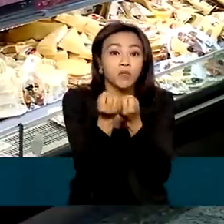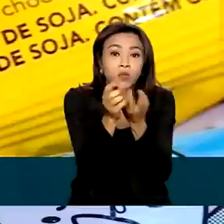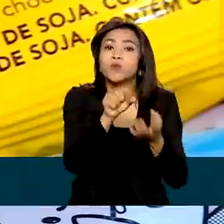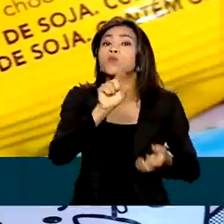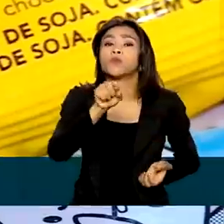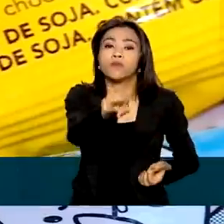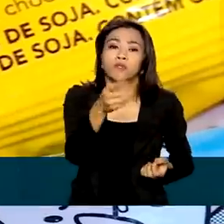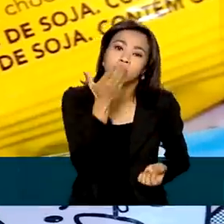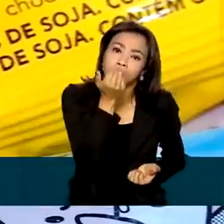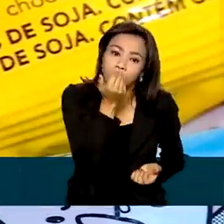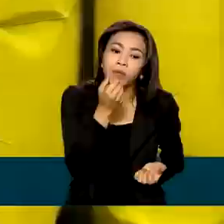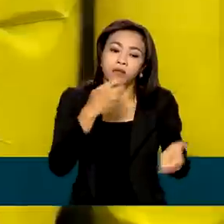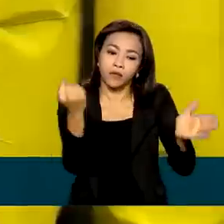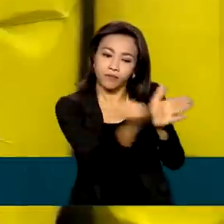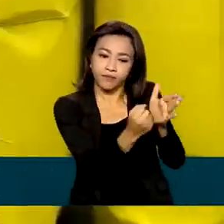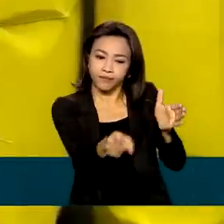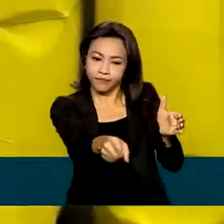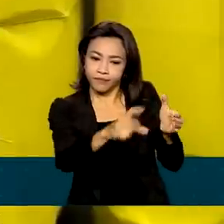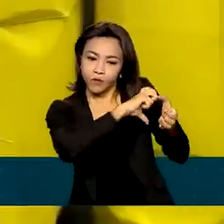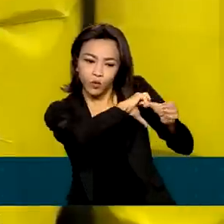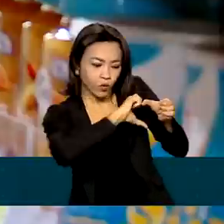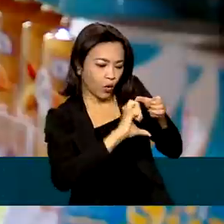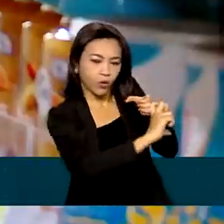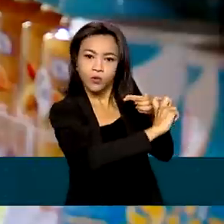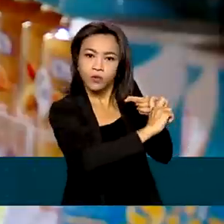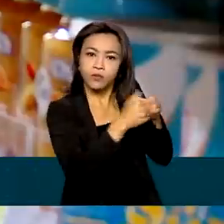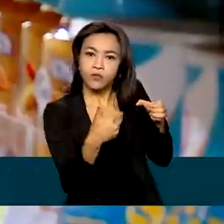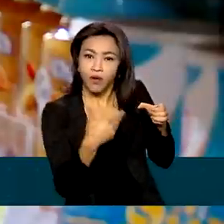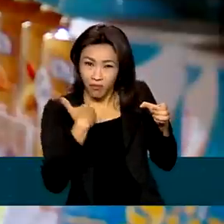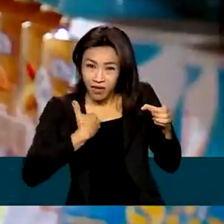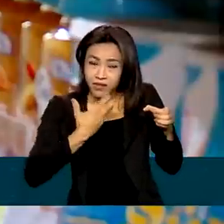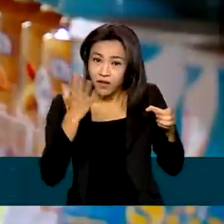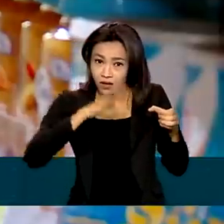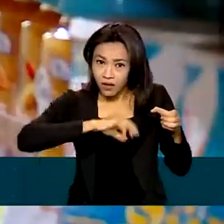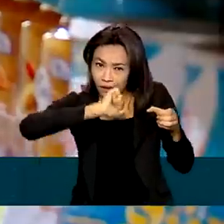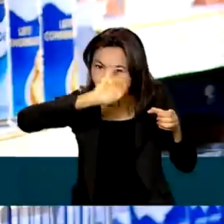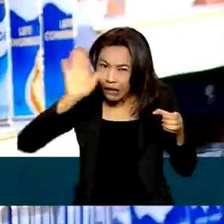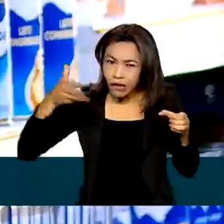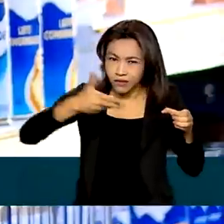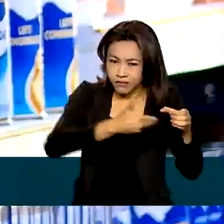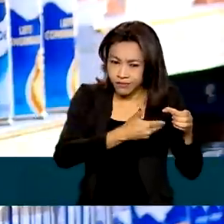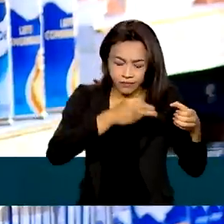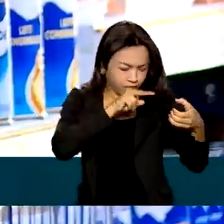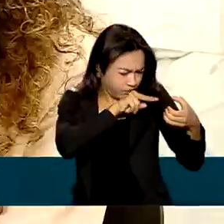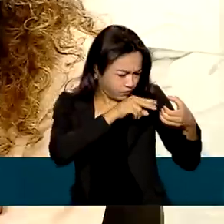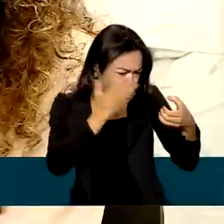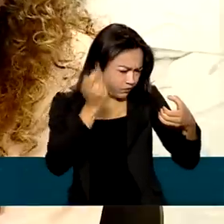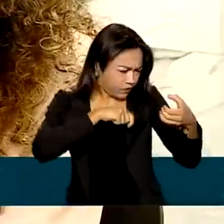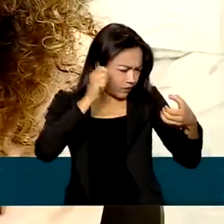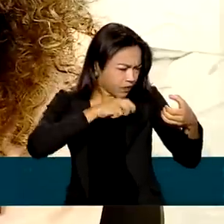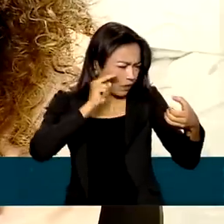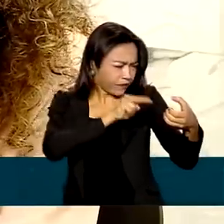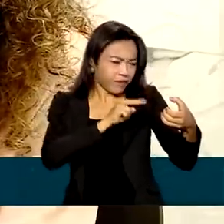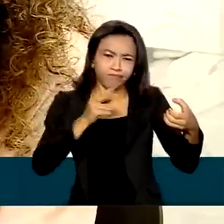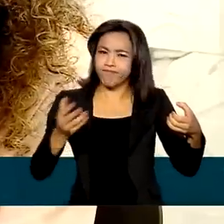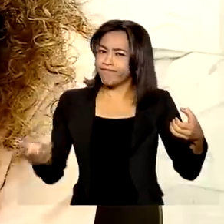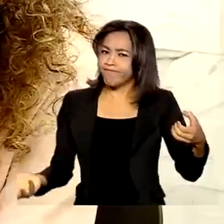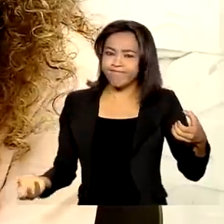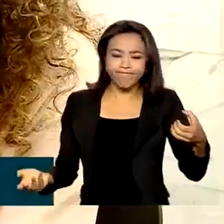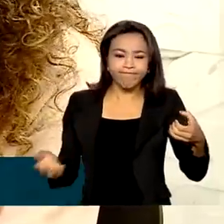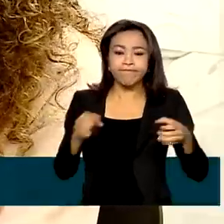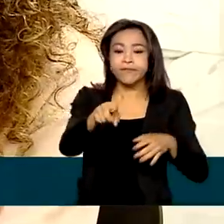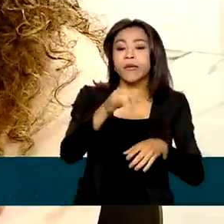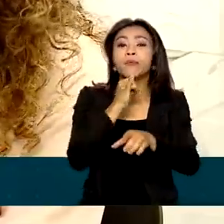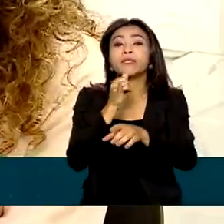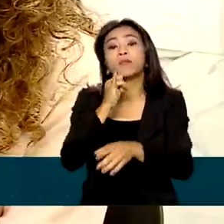consumindo estão no rótulo. Mas, muitas vezes, elas não vêm de forma clara ou legível. Se a gente pensar no perfil de um